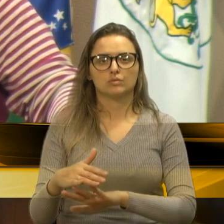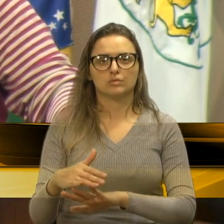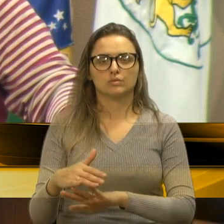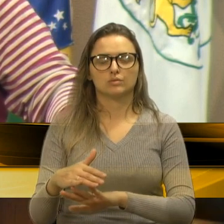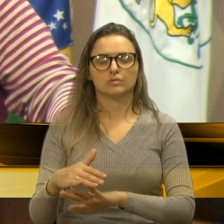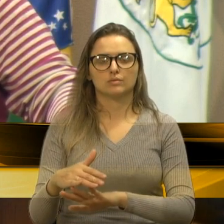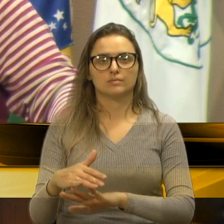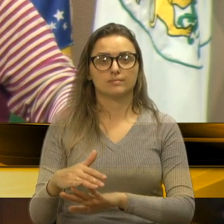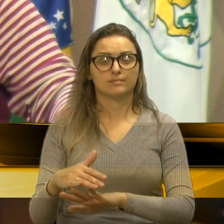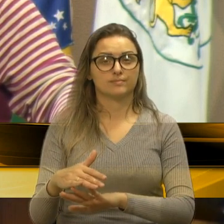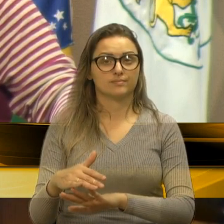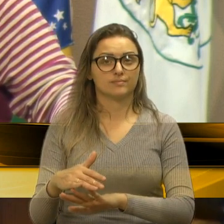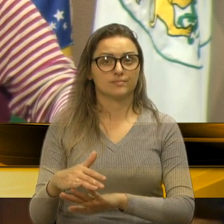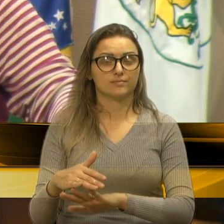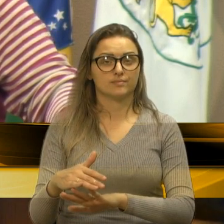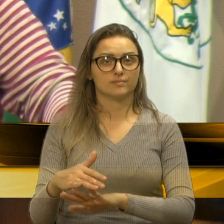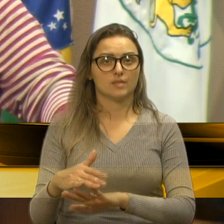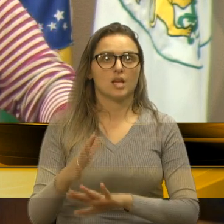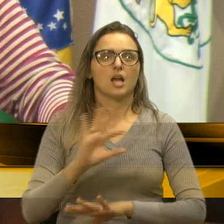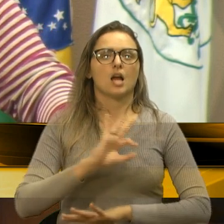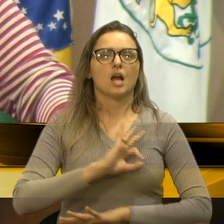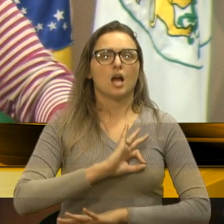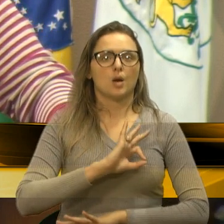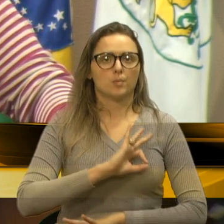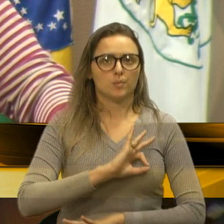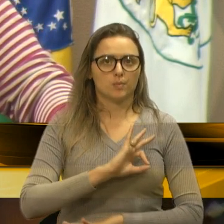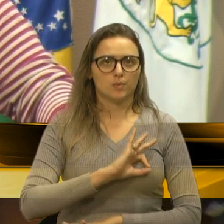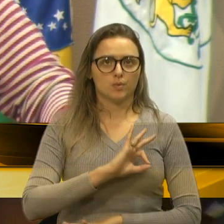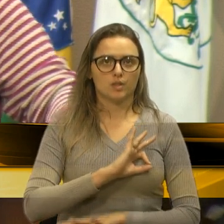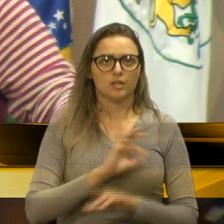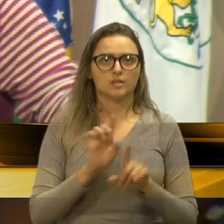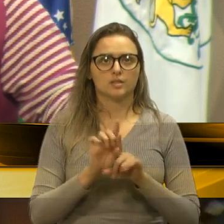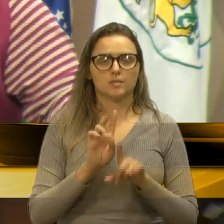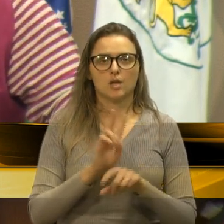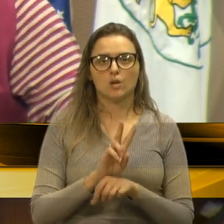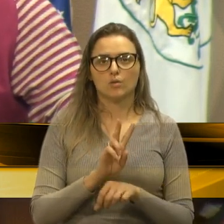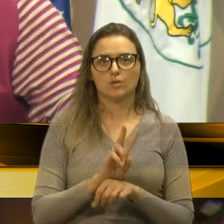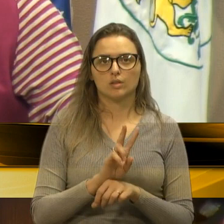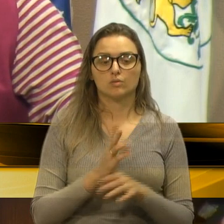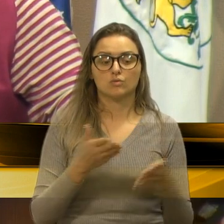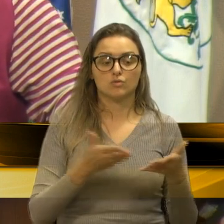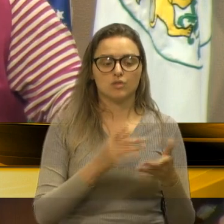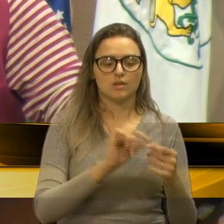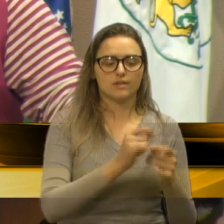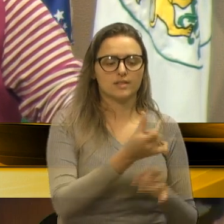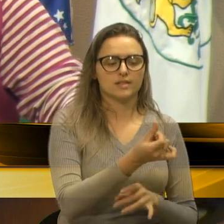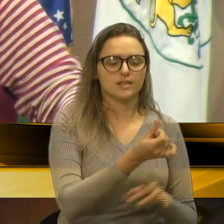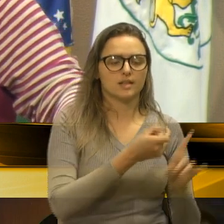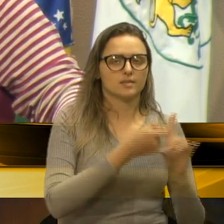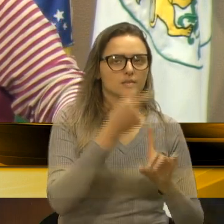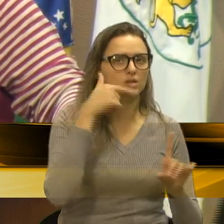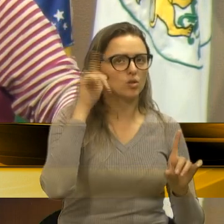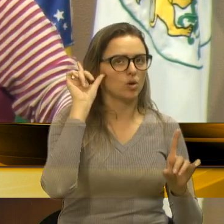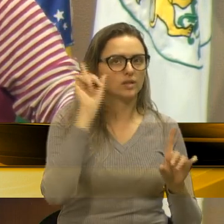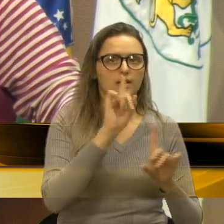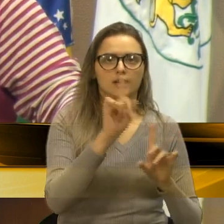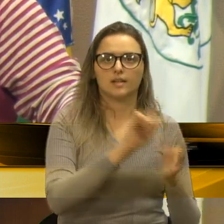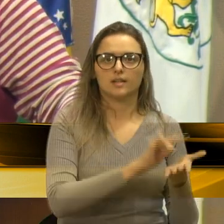policiais rodoviários que estão lá também, né. Então, já faz seis meses ontem e não tiraram